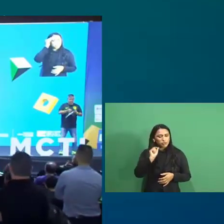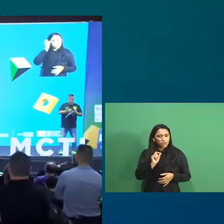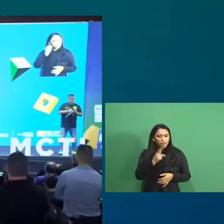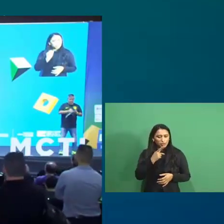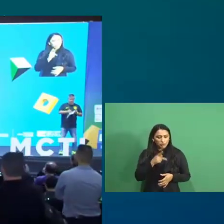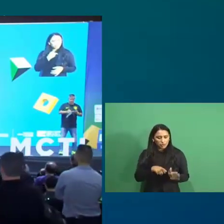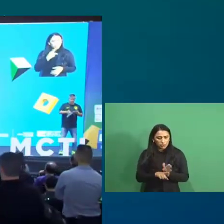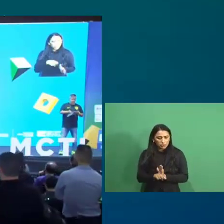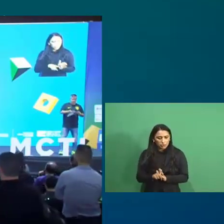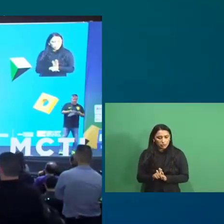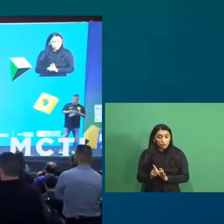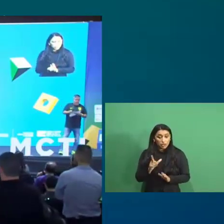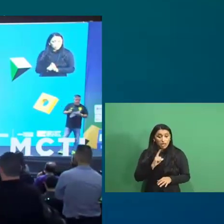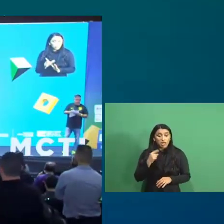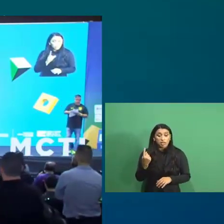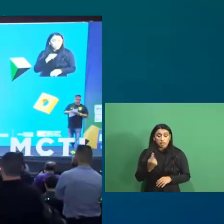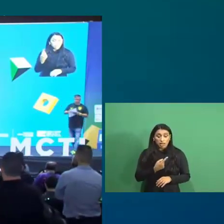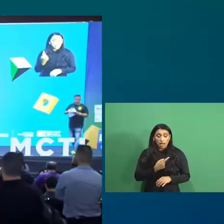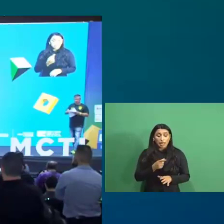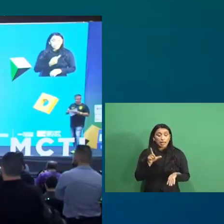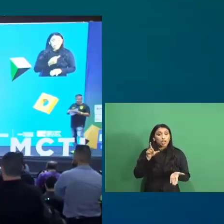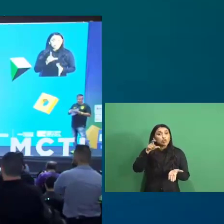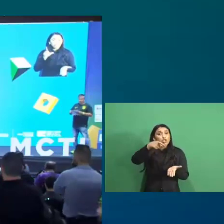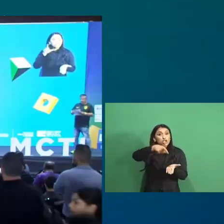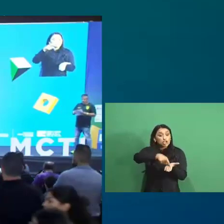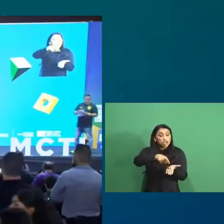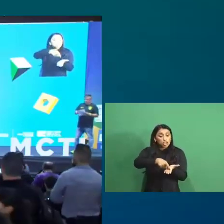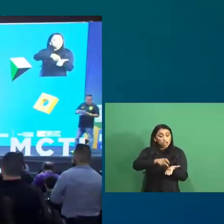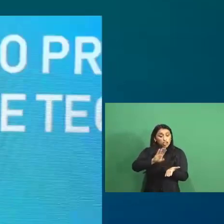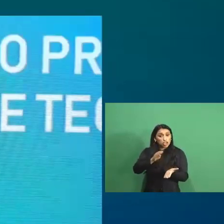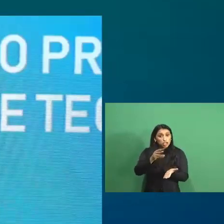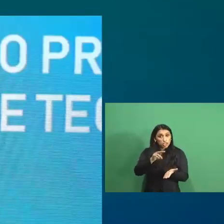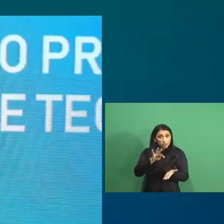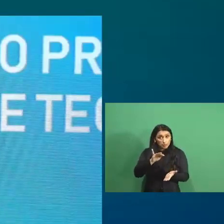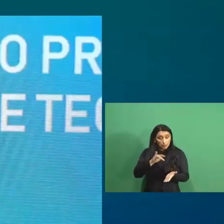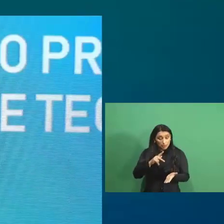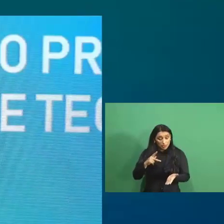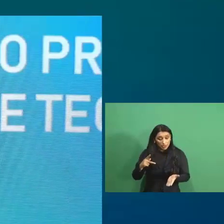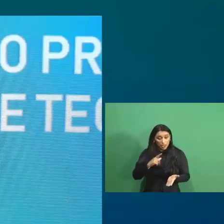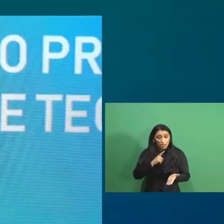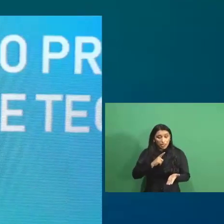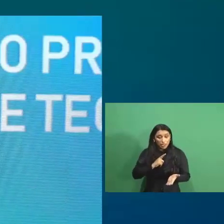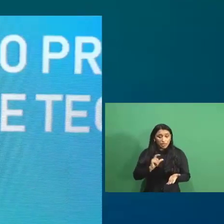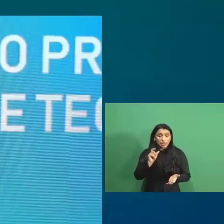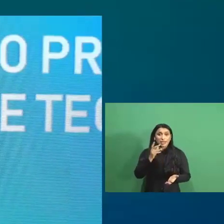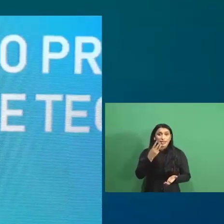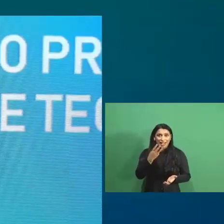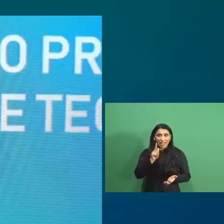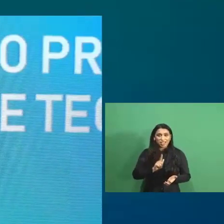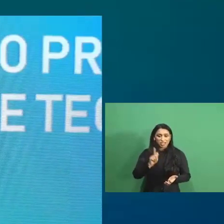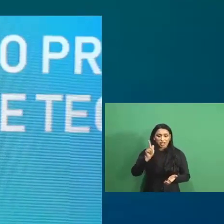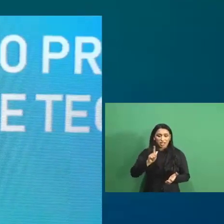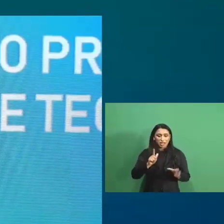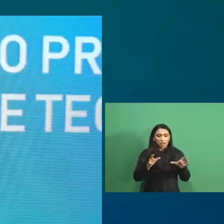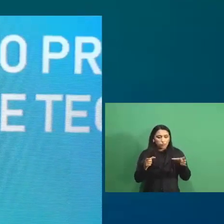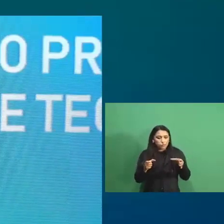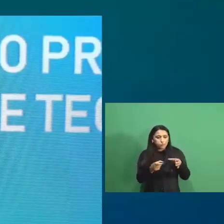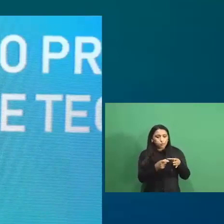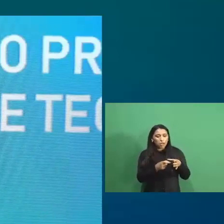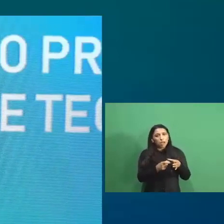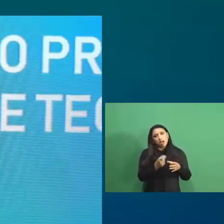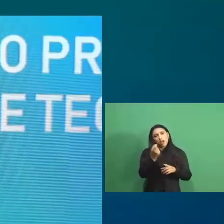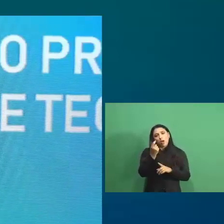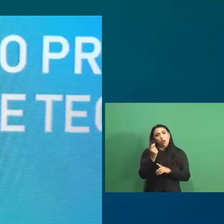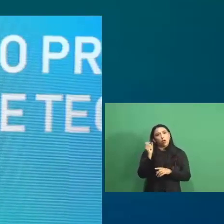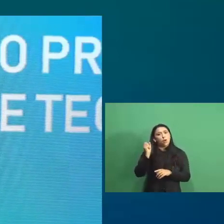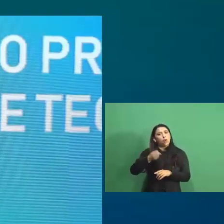até agora, a gente conecta com o chip. Aqui também a gente tem embarcado o chip 3G. Mas também ela poderia conectar o Wi-Fi